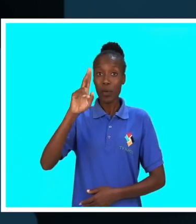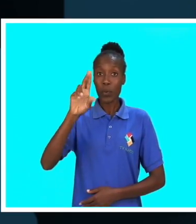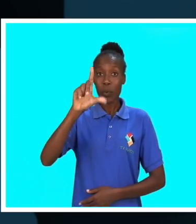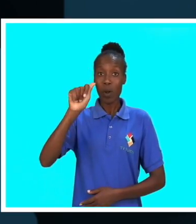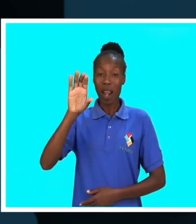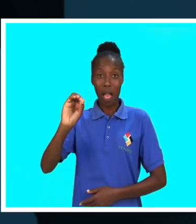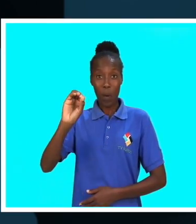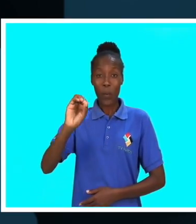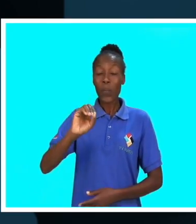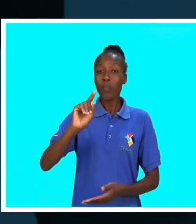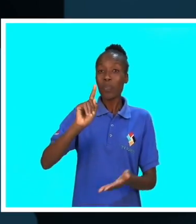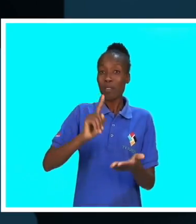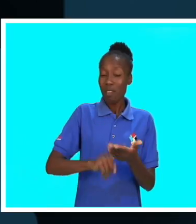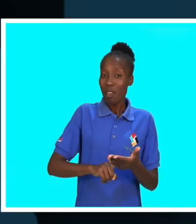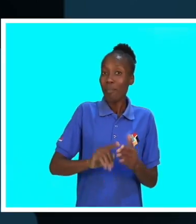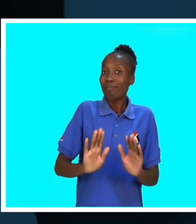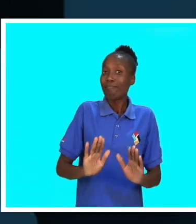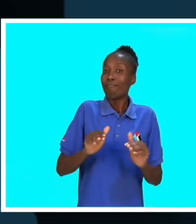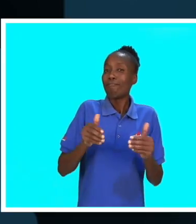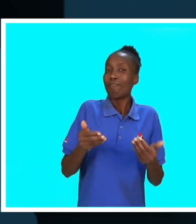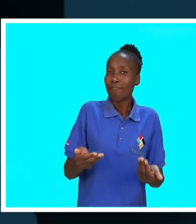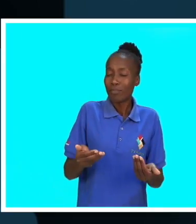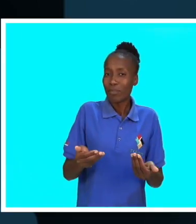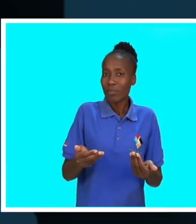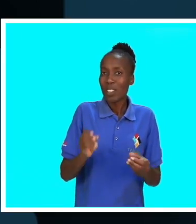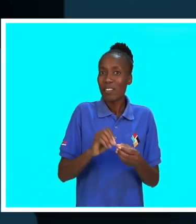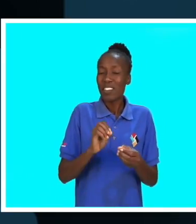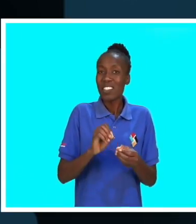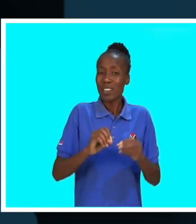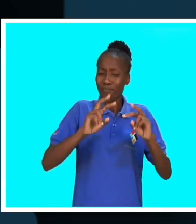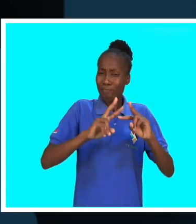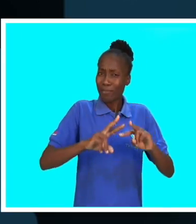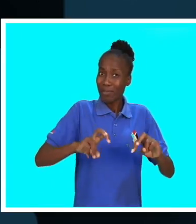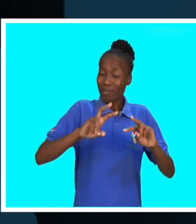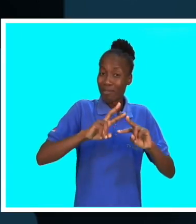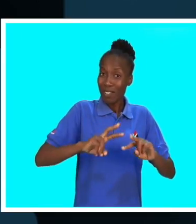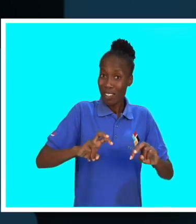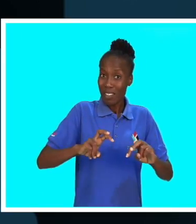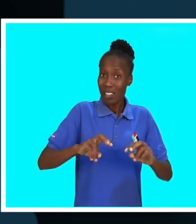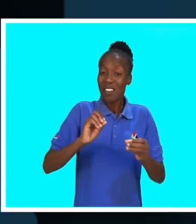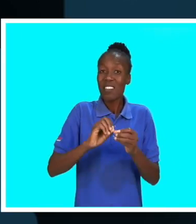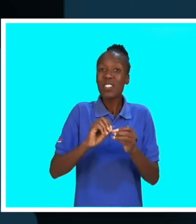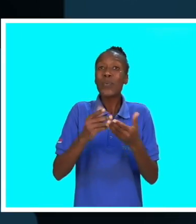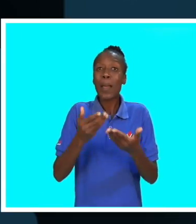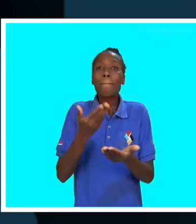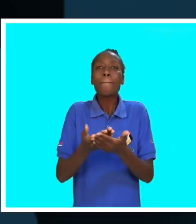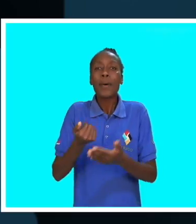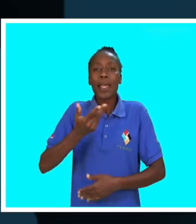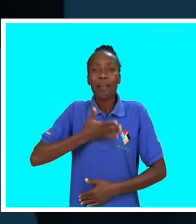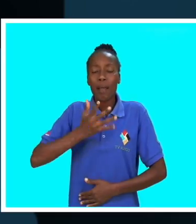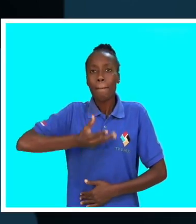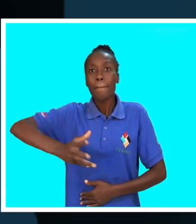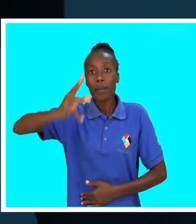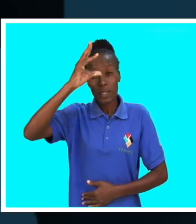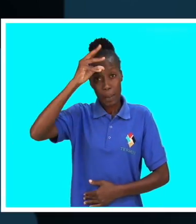é um exame que é feito para perceber